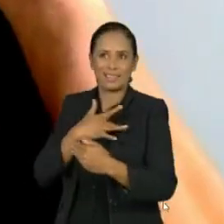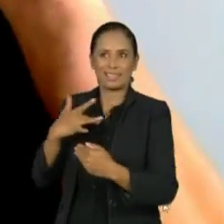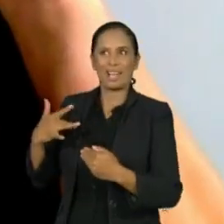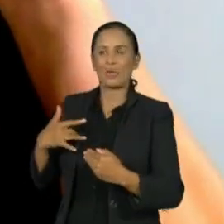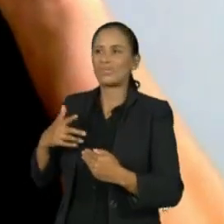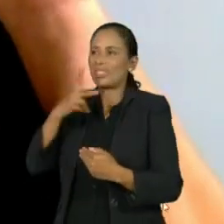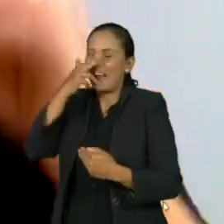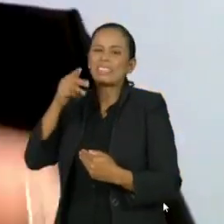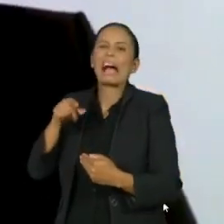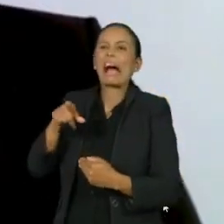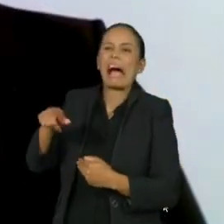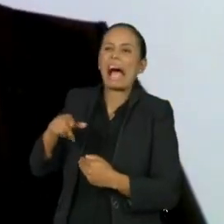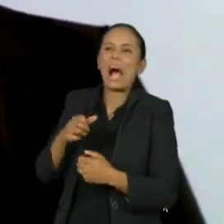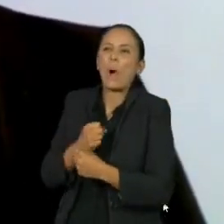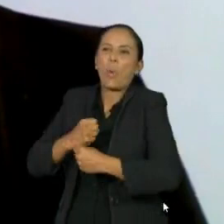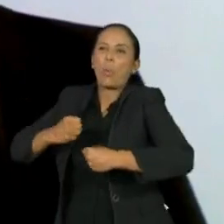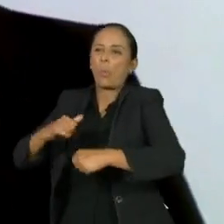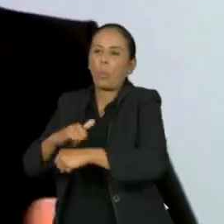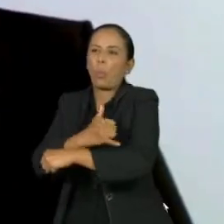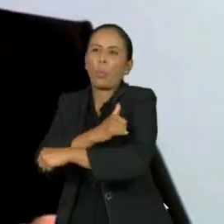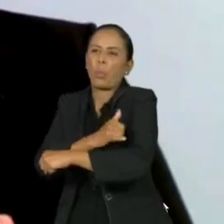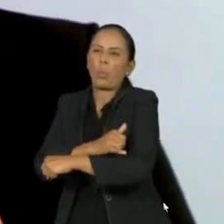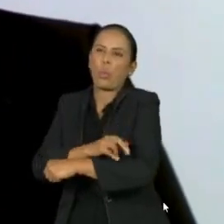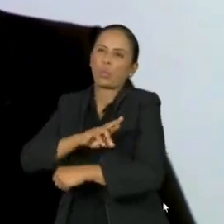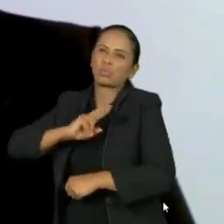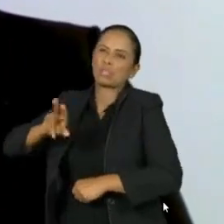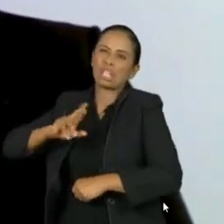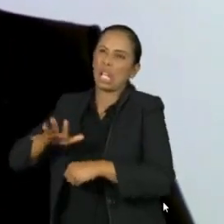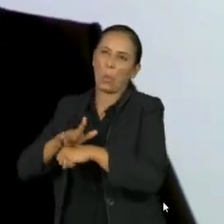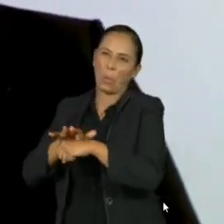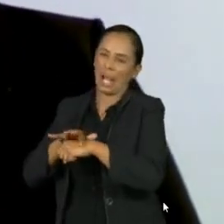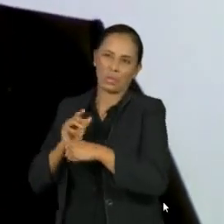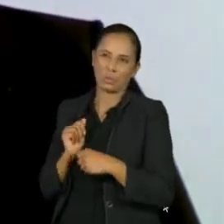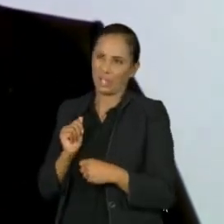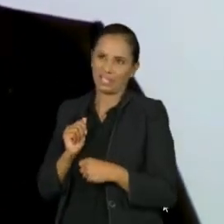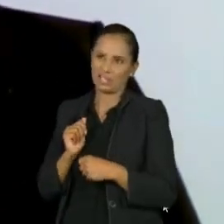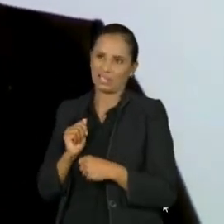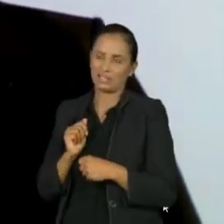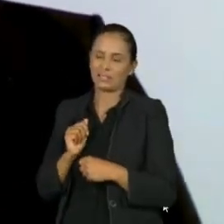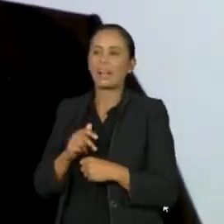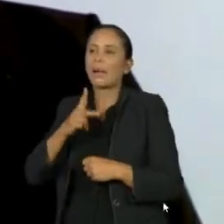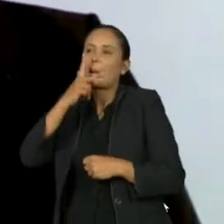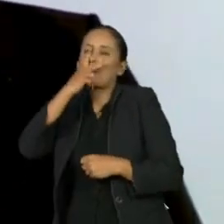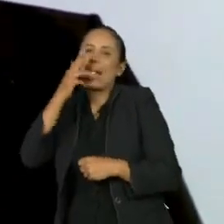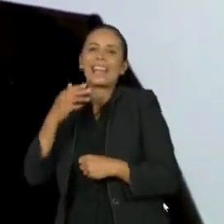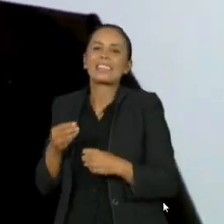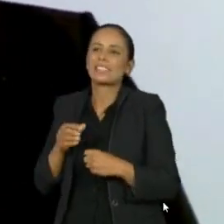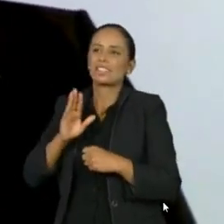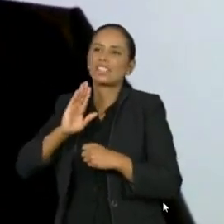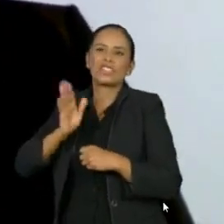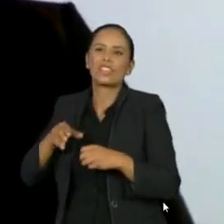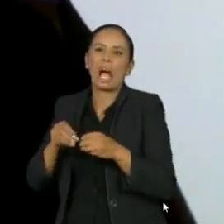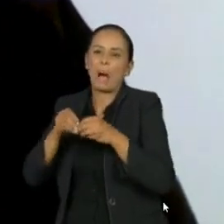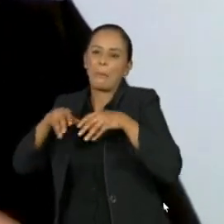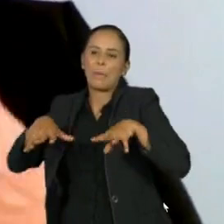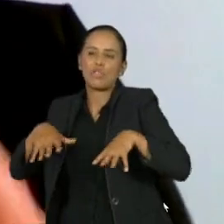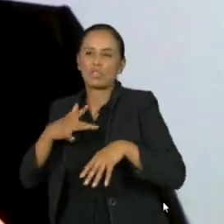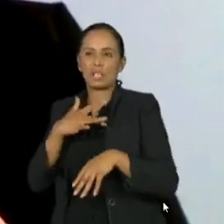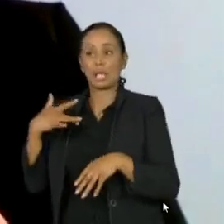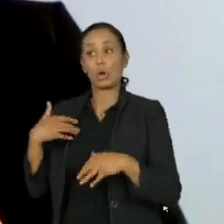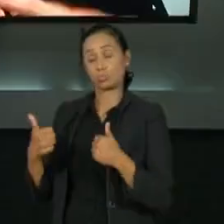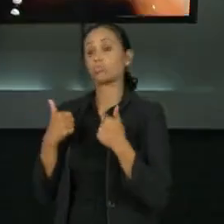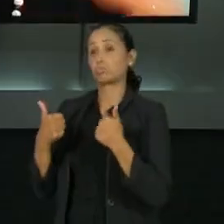obesidade como um facilitador para aquelas doenças que a gente já comentou, mas não